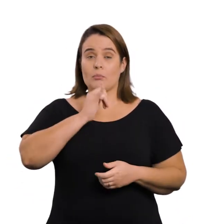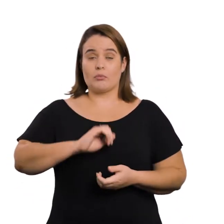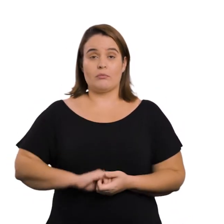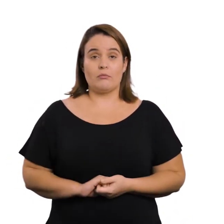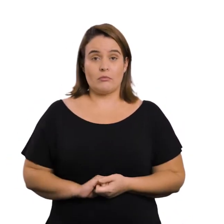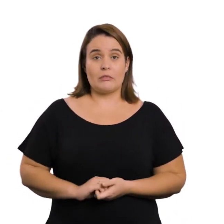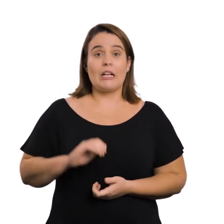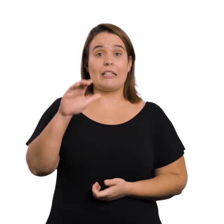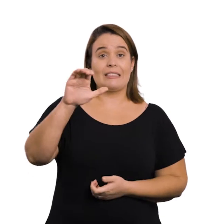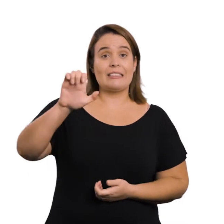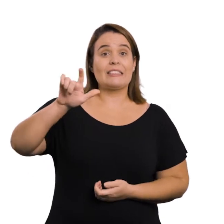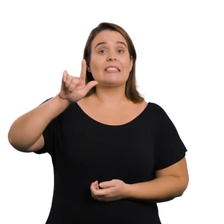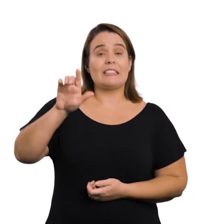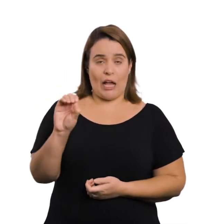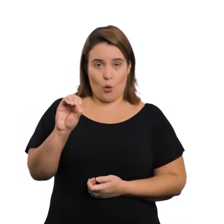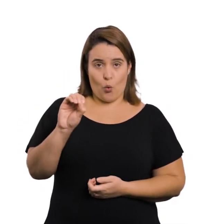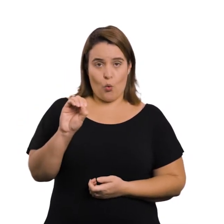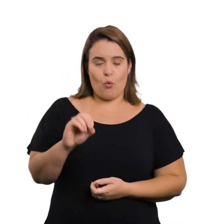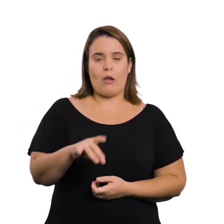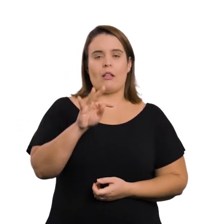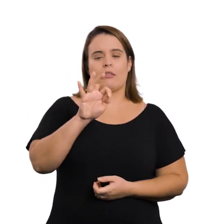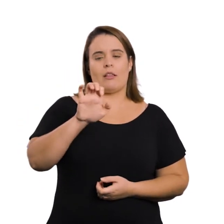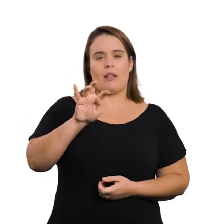objetiva Exemplo